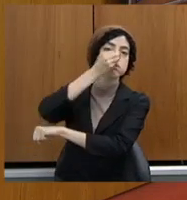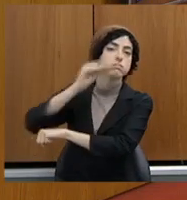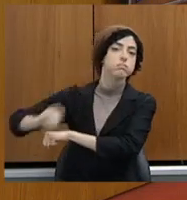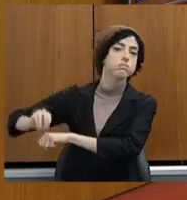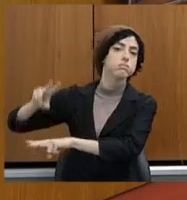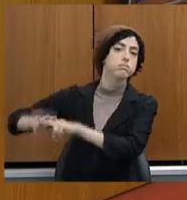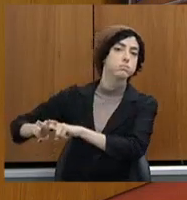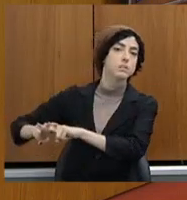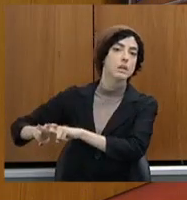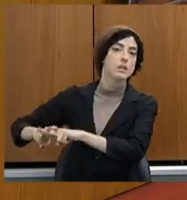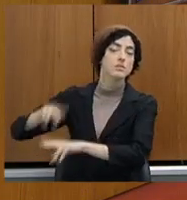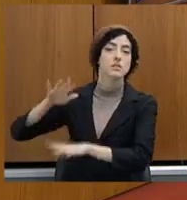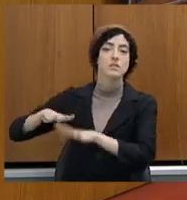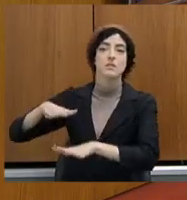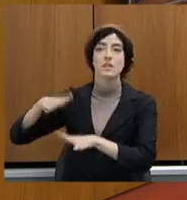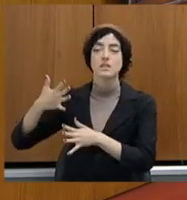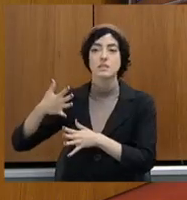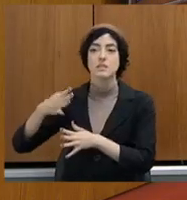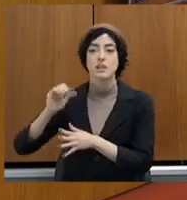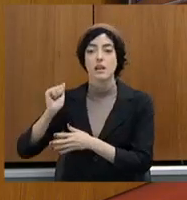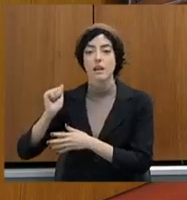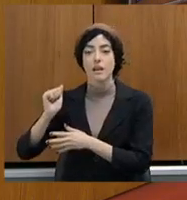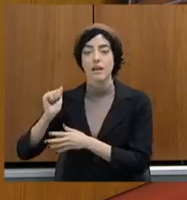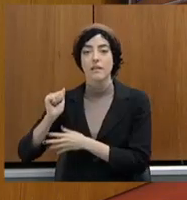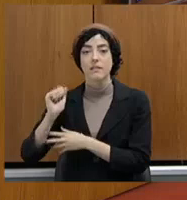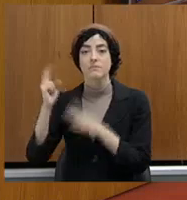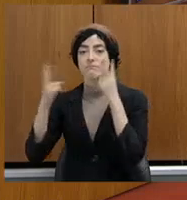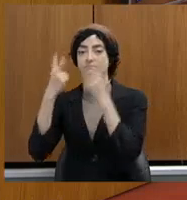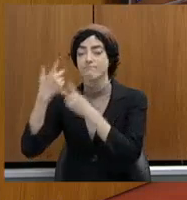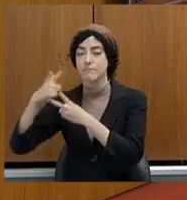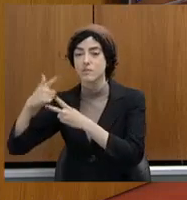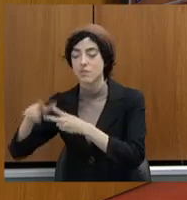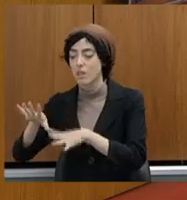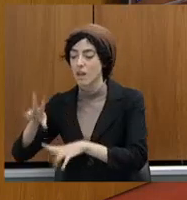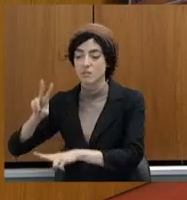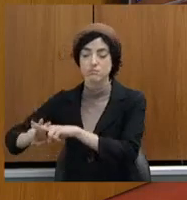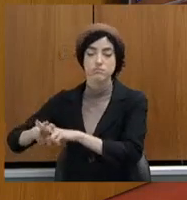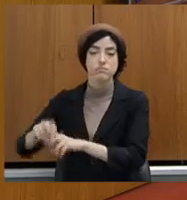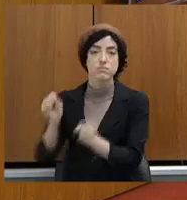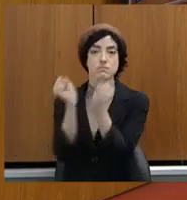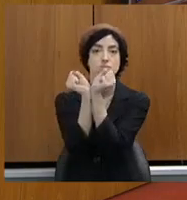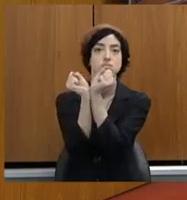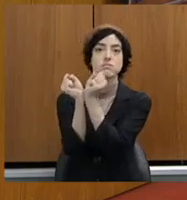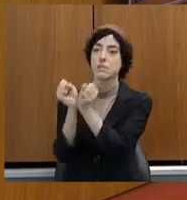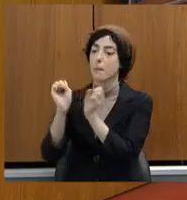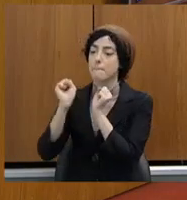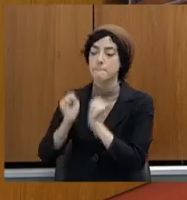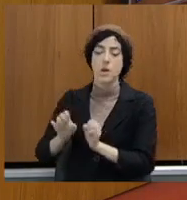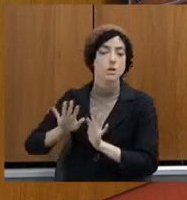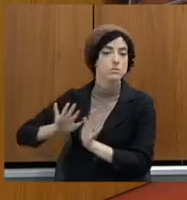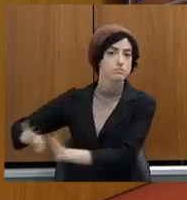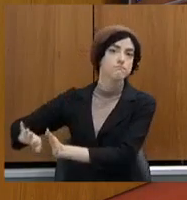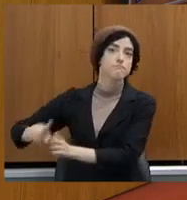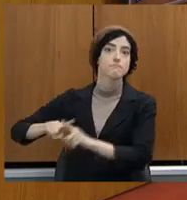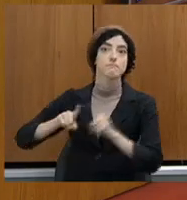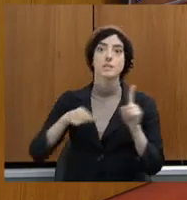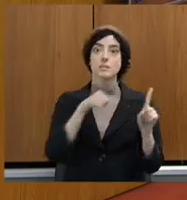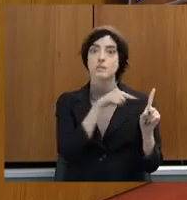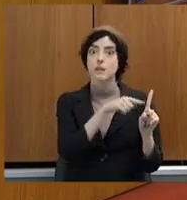algemado, com a garantia da lei e da ordem. Mas e a vítima? E a testemunha?